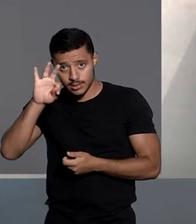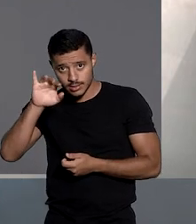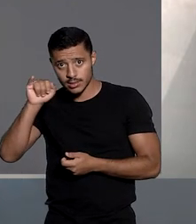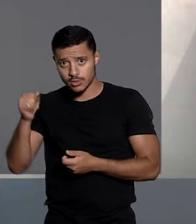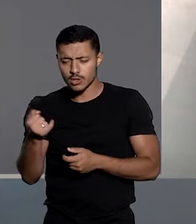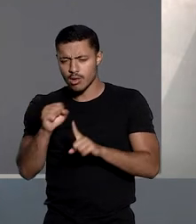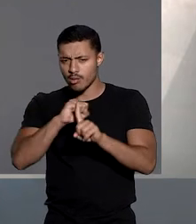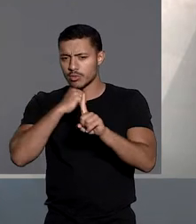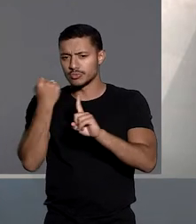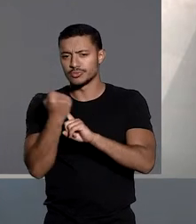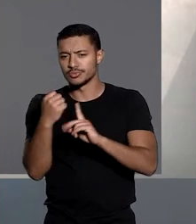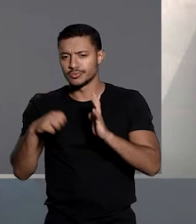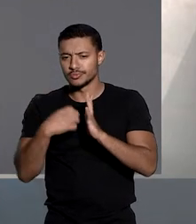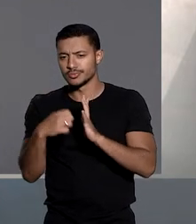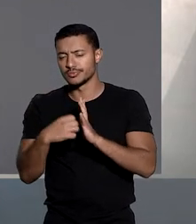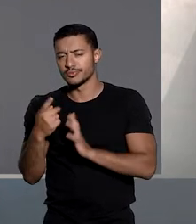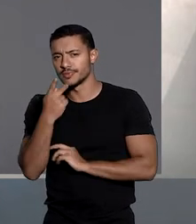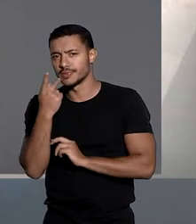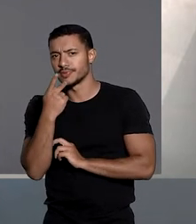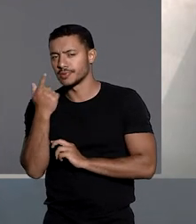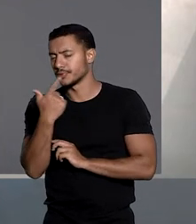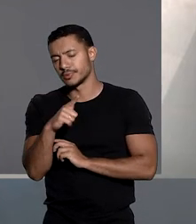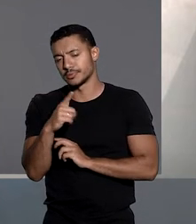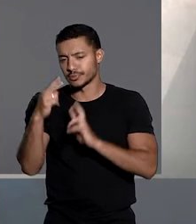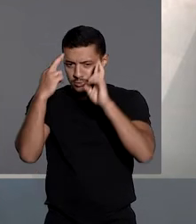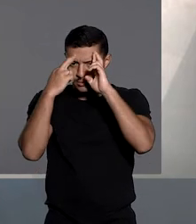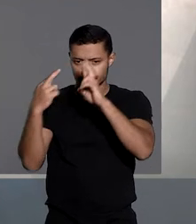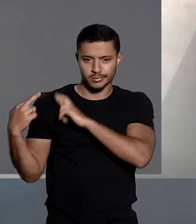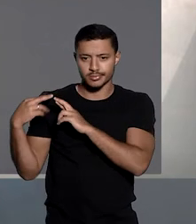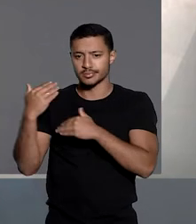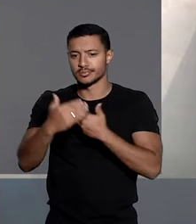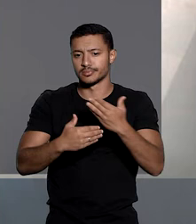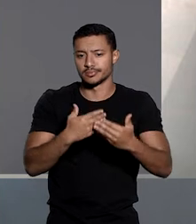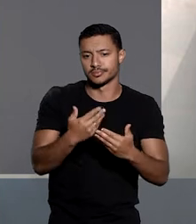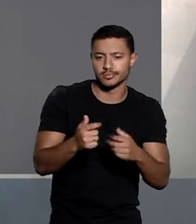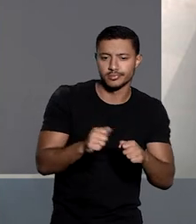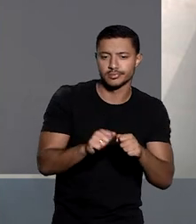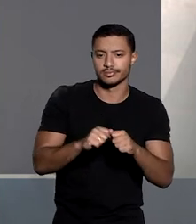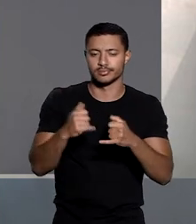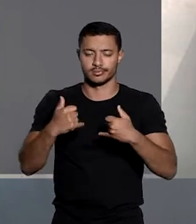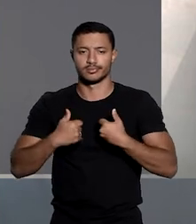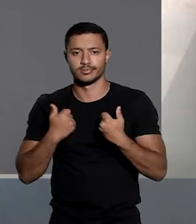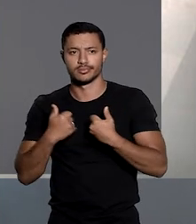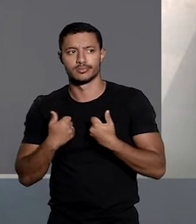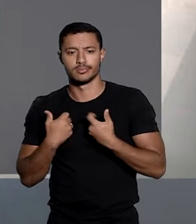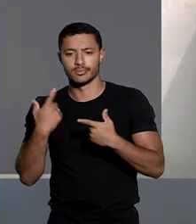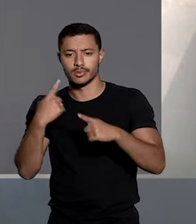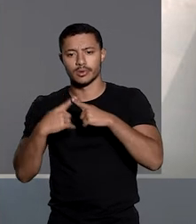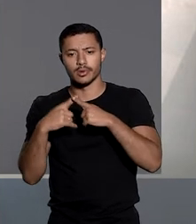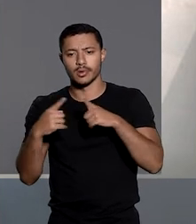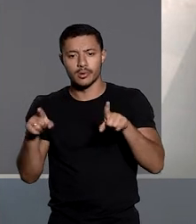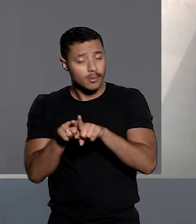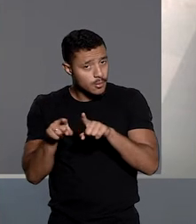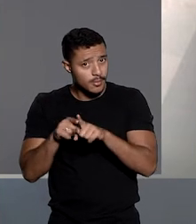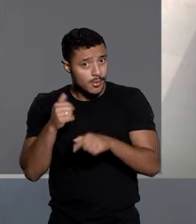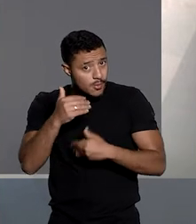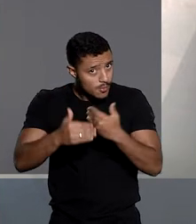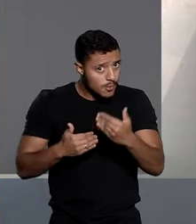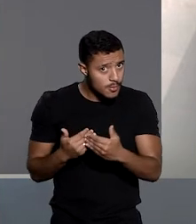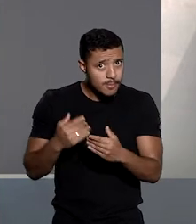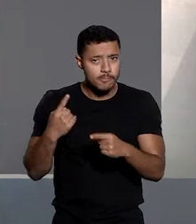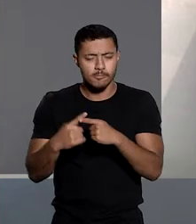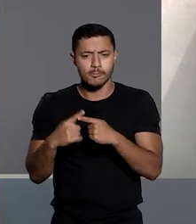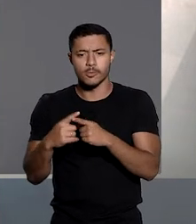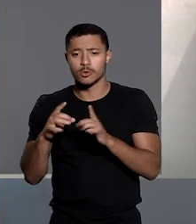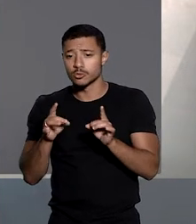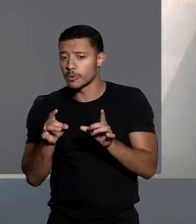a sociedade empresária alegou que não era responsável pela produção do evento por eventual cancelamento ou alteração, porque